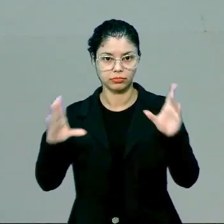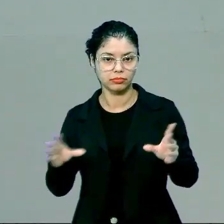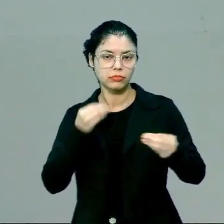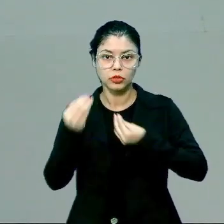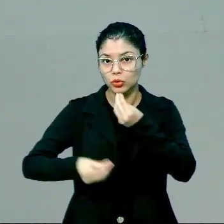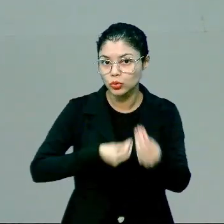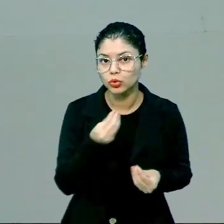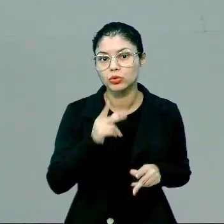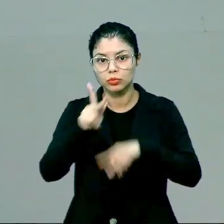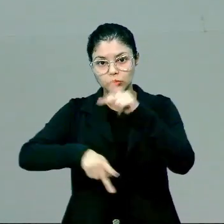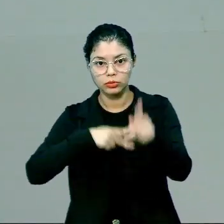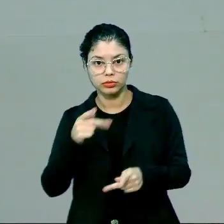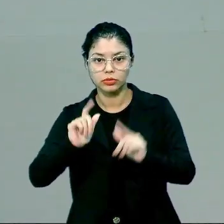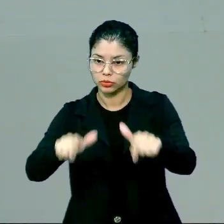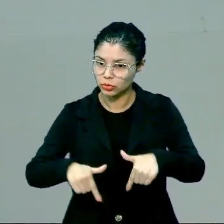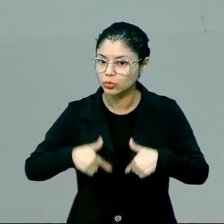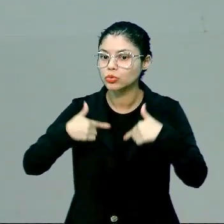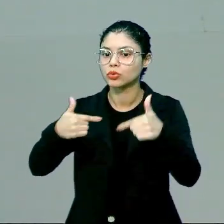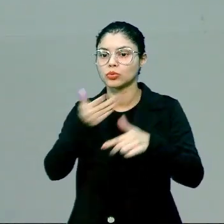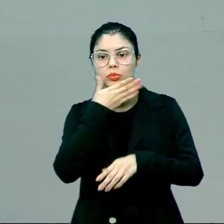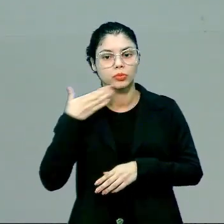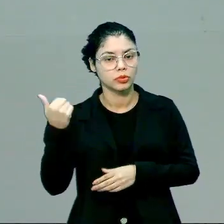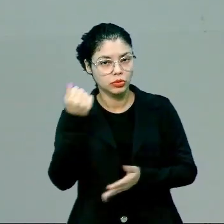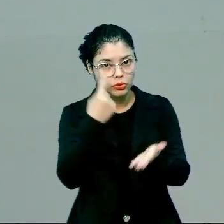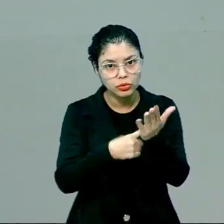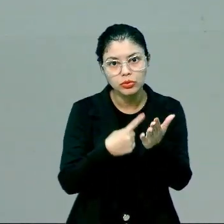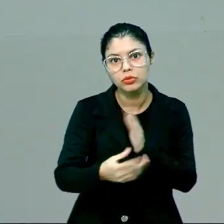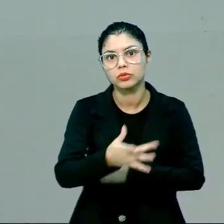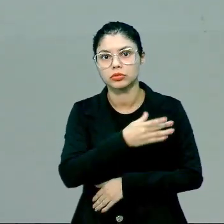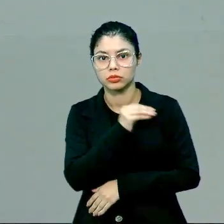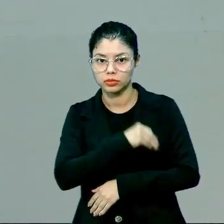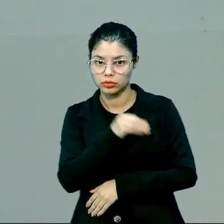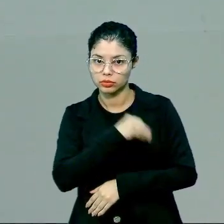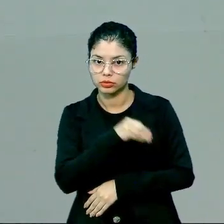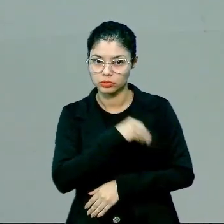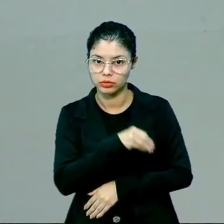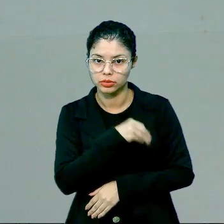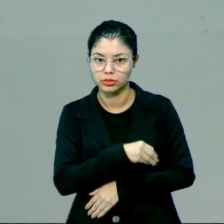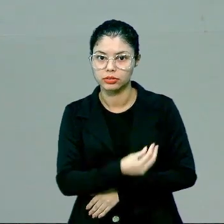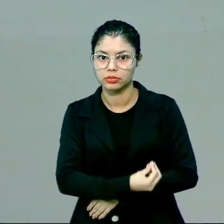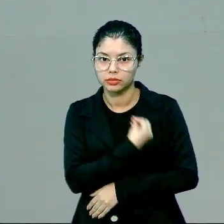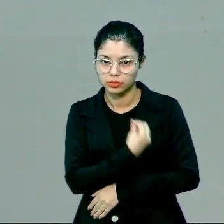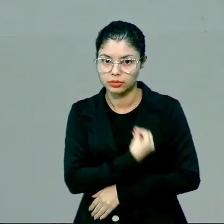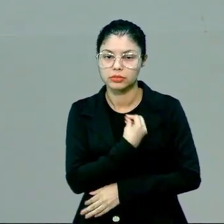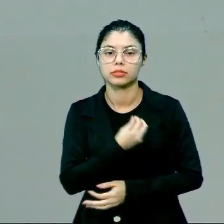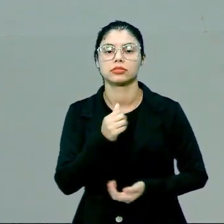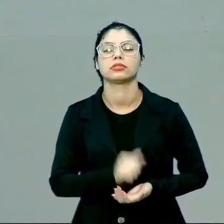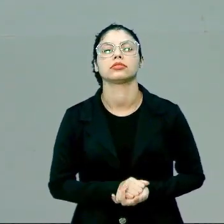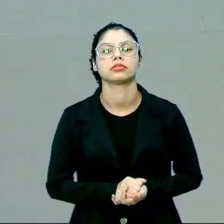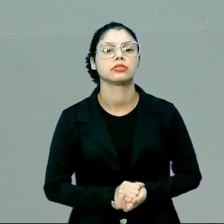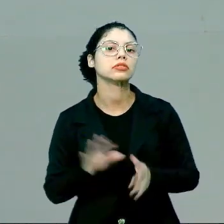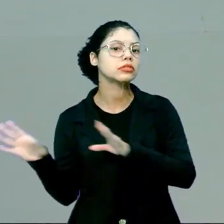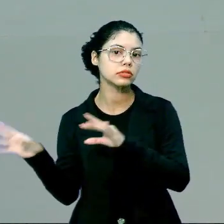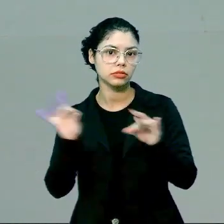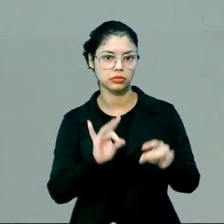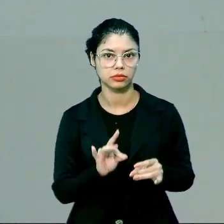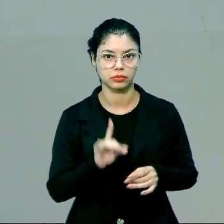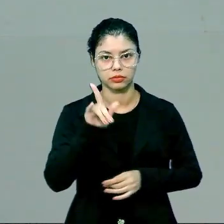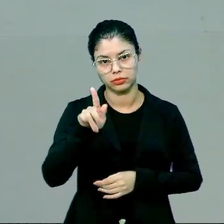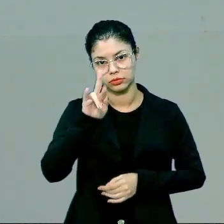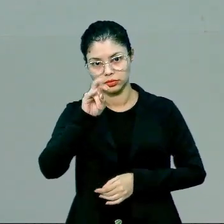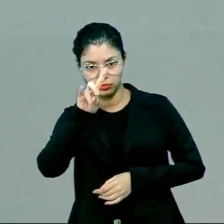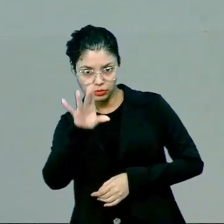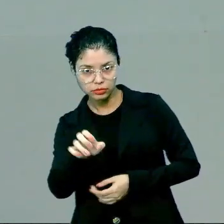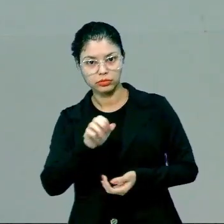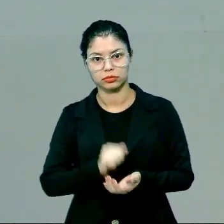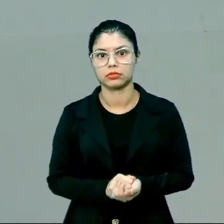A maneira que um povo tem de lutar por melhores condições de salário e de vida é através da greve, para